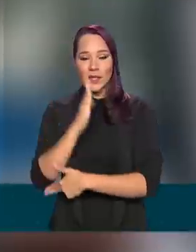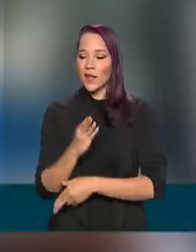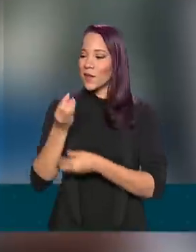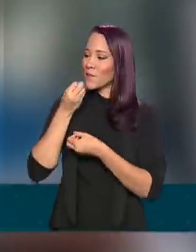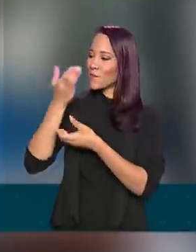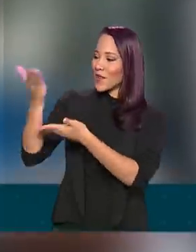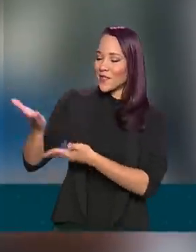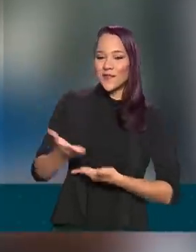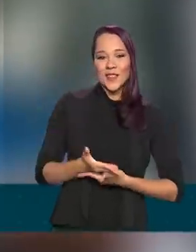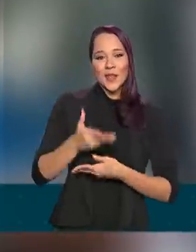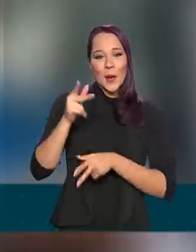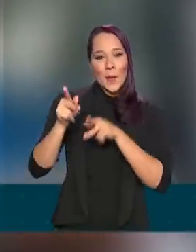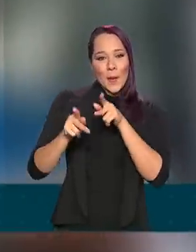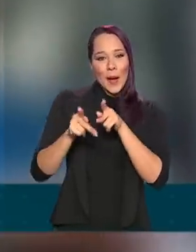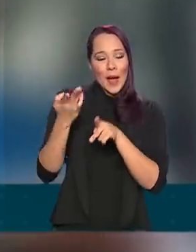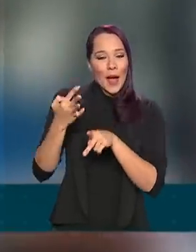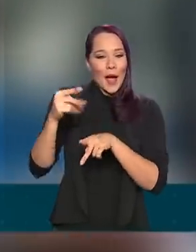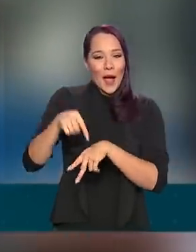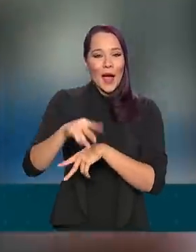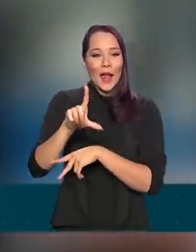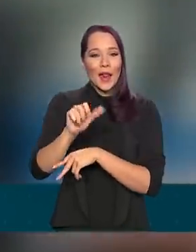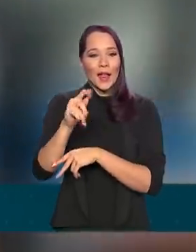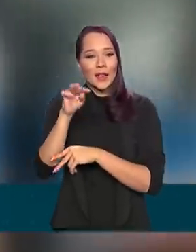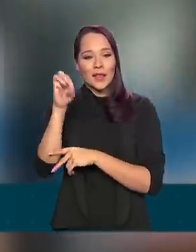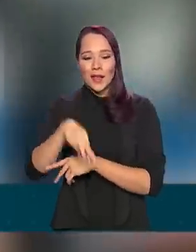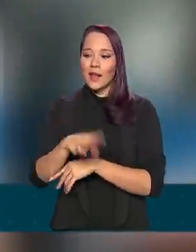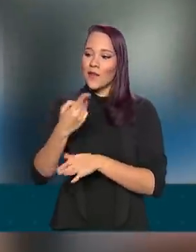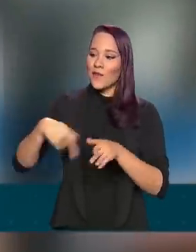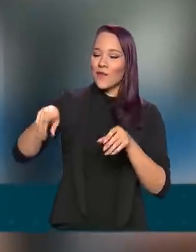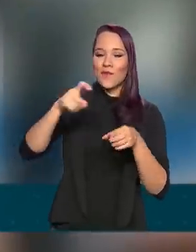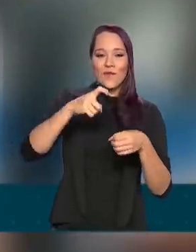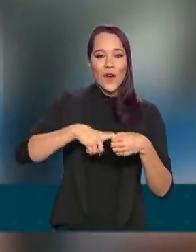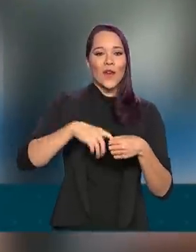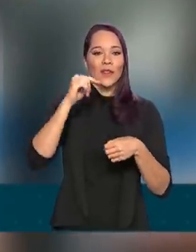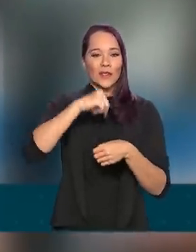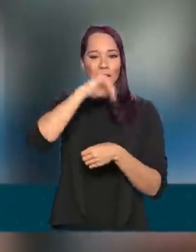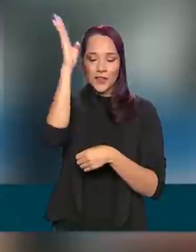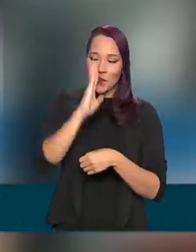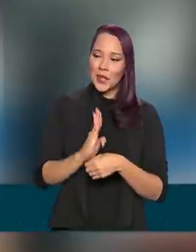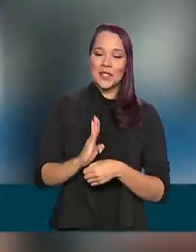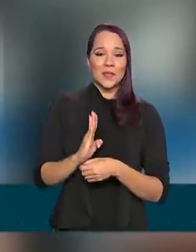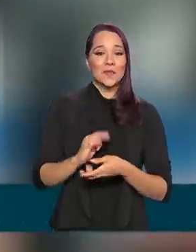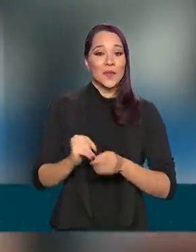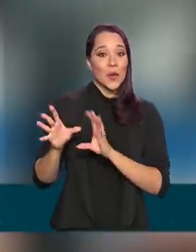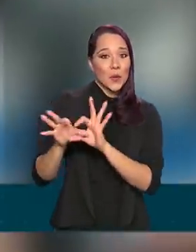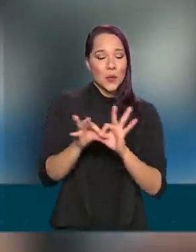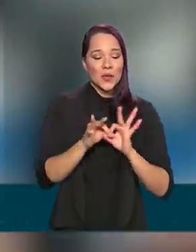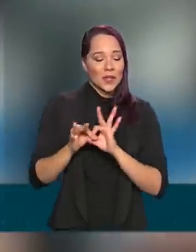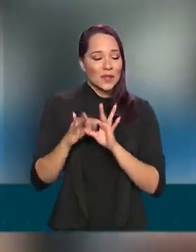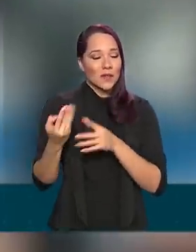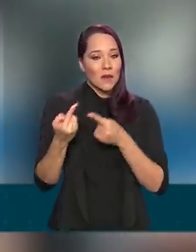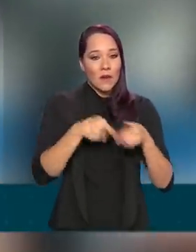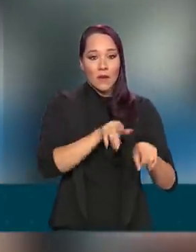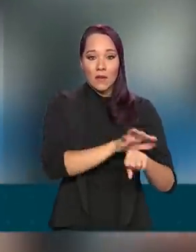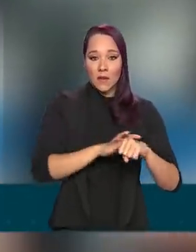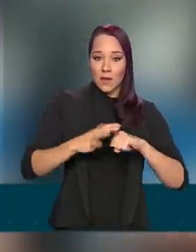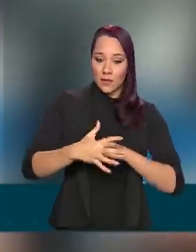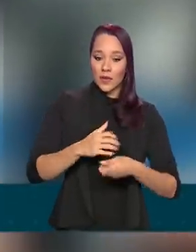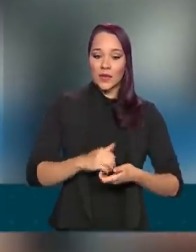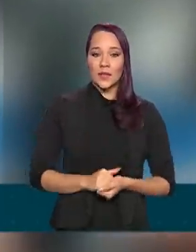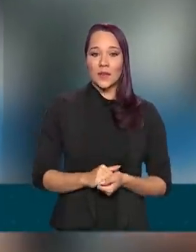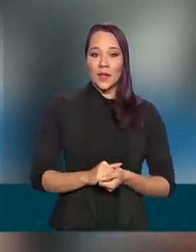à tripulação LATAM em seu retorno desta nobre missão interministerial. Unidos no combate ao novo coronavírus,